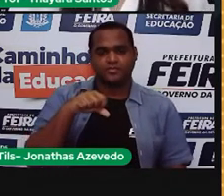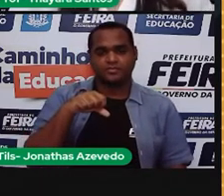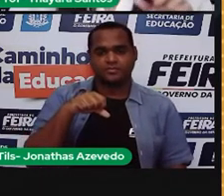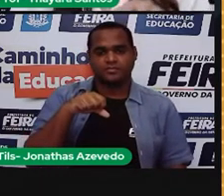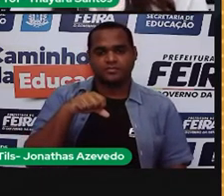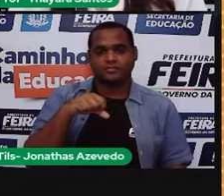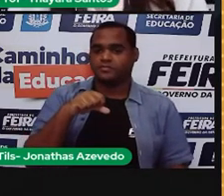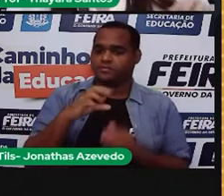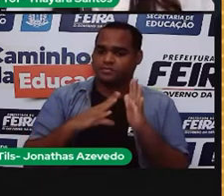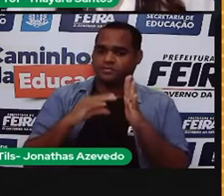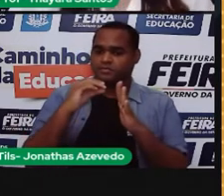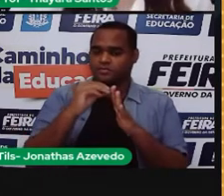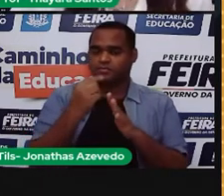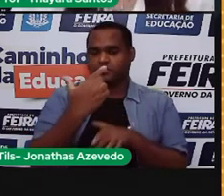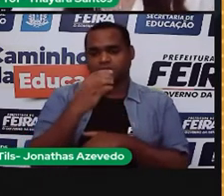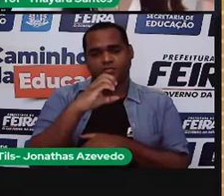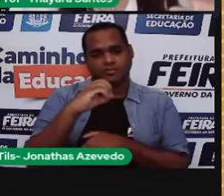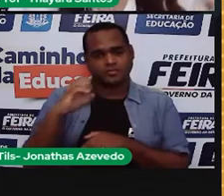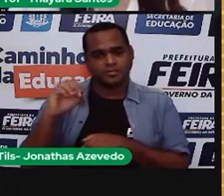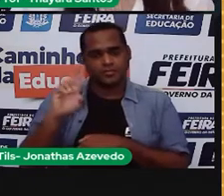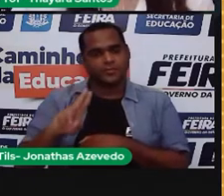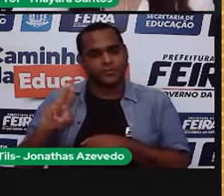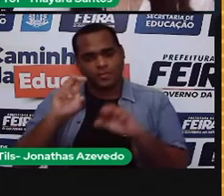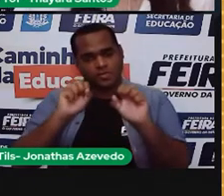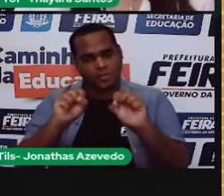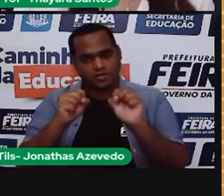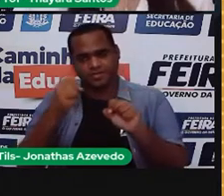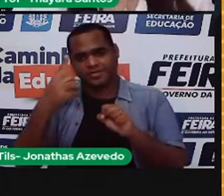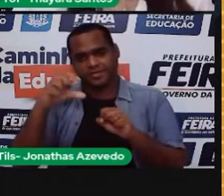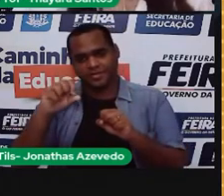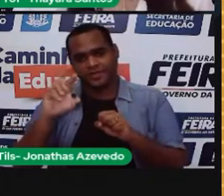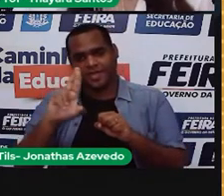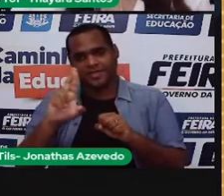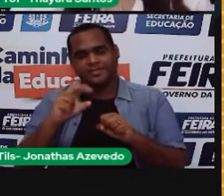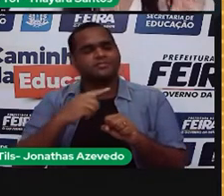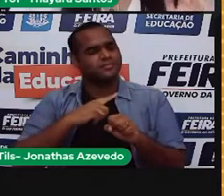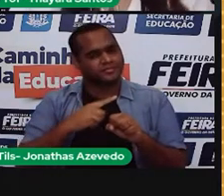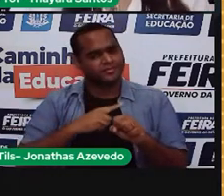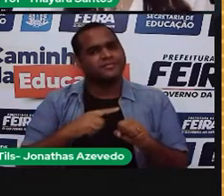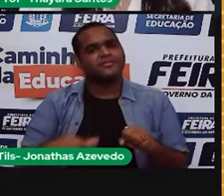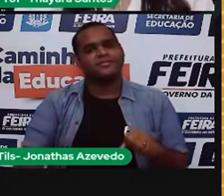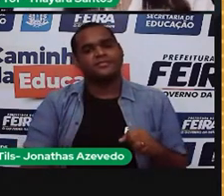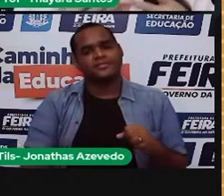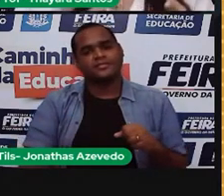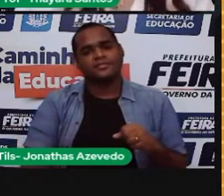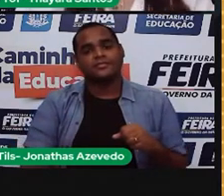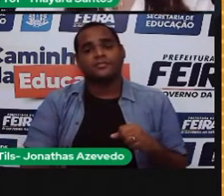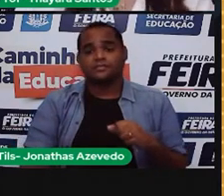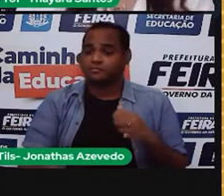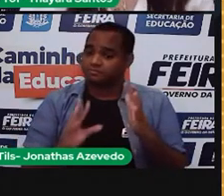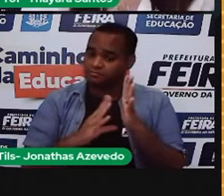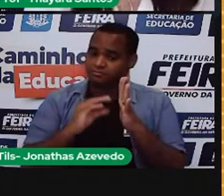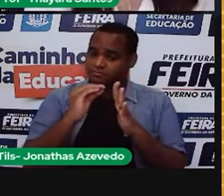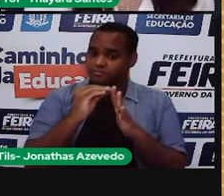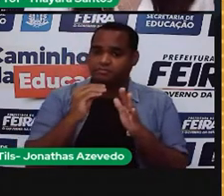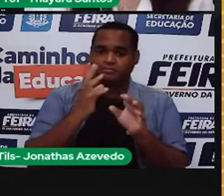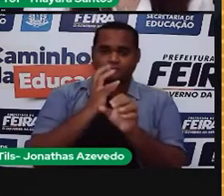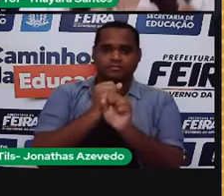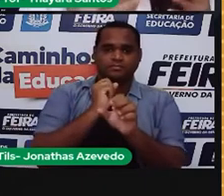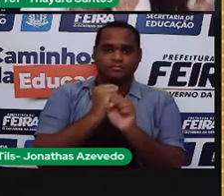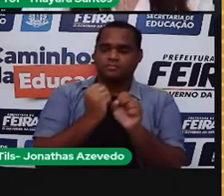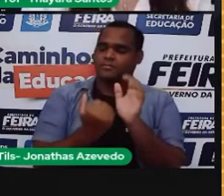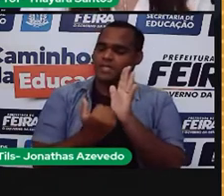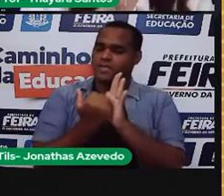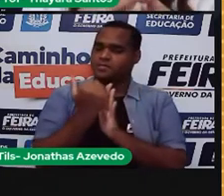Se utilizar 200, já vai aí para 19 reais, mais ou menos. Então, já vai ter um custo muito maior.